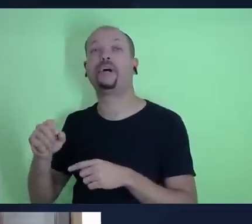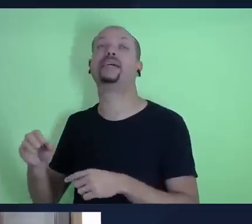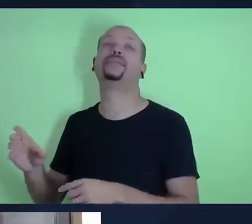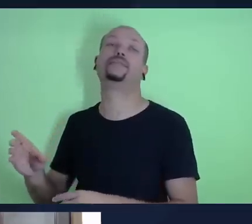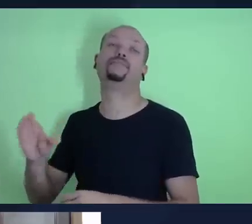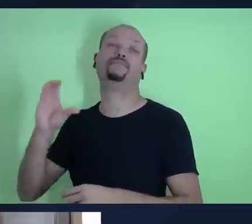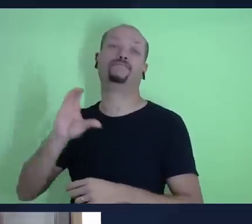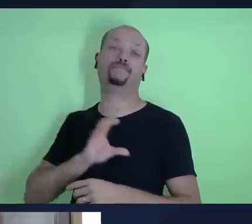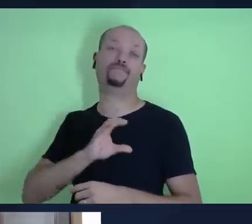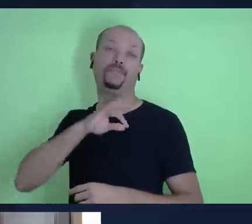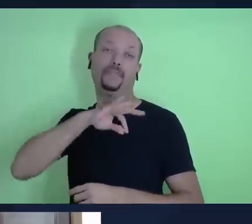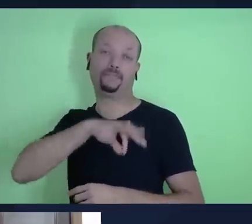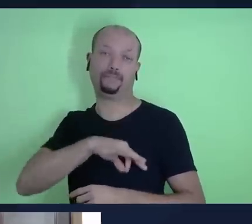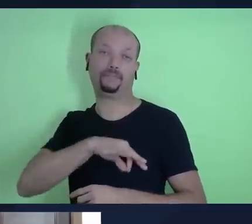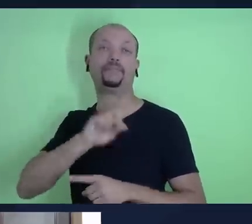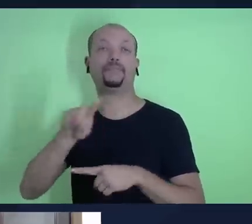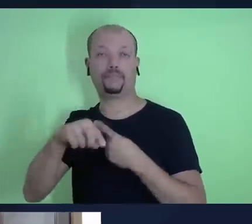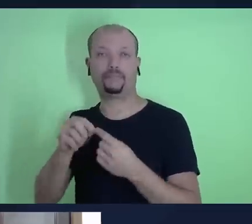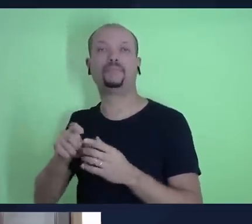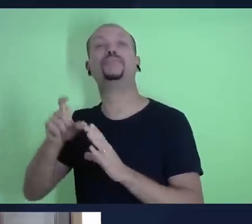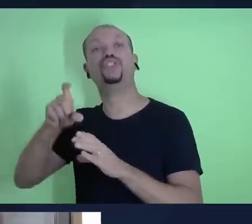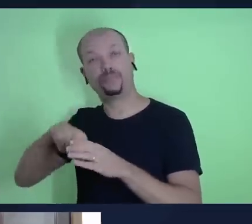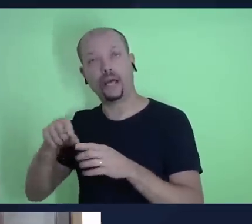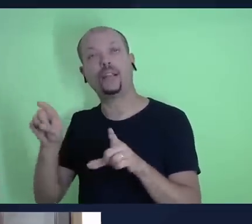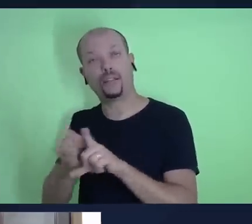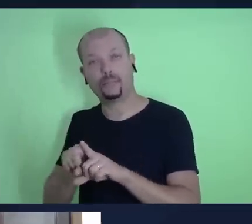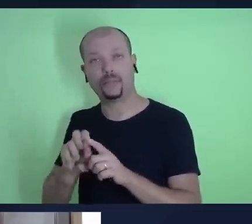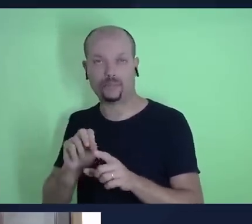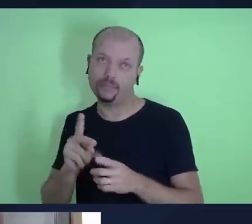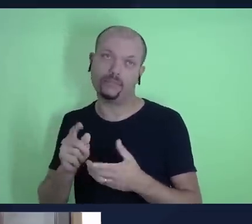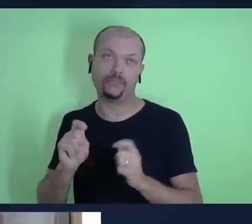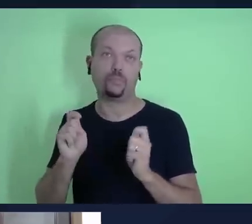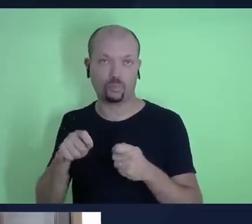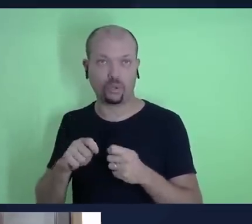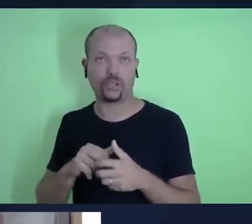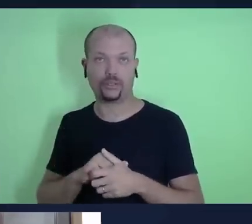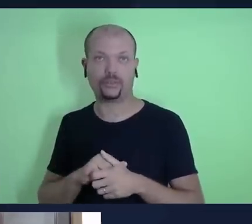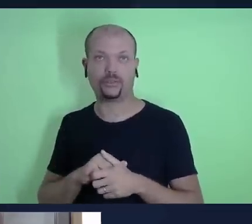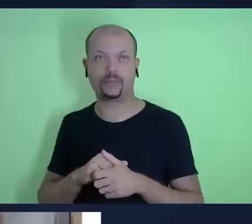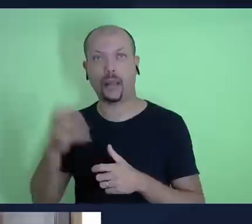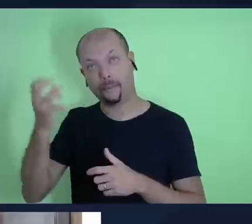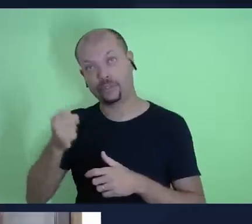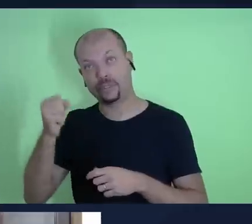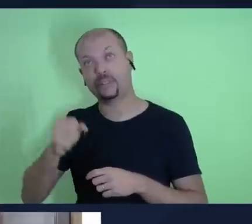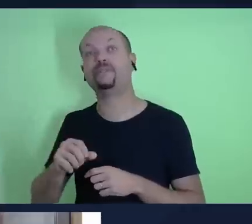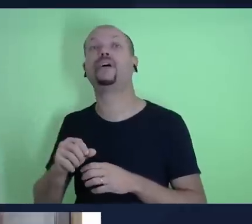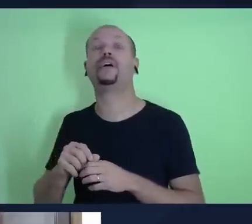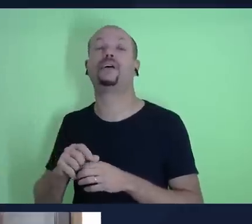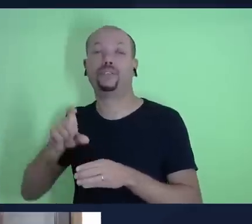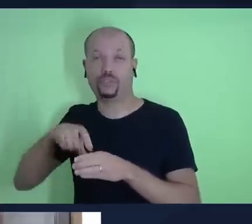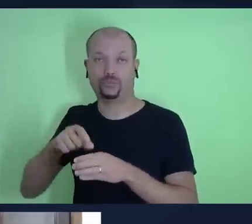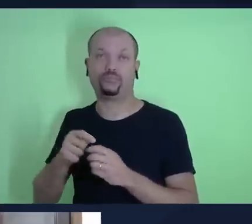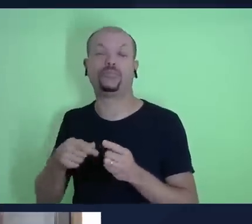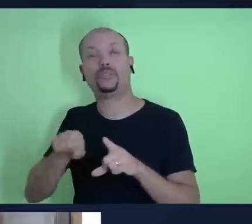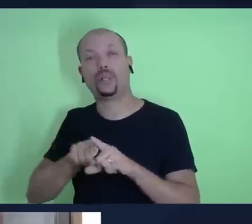salário do INSS você vai dizimar ele né você vai dizimar a sua aposentadoria então você pode